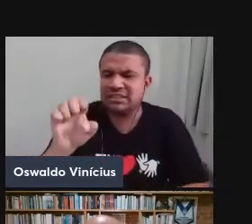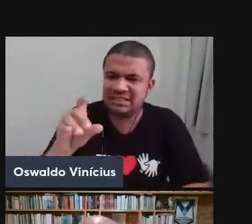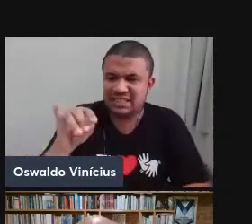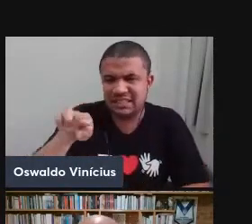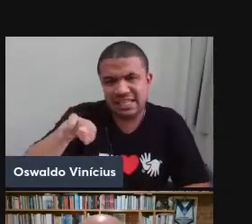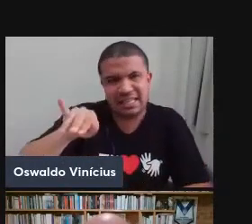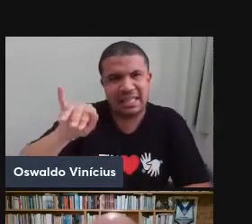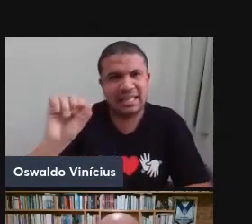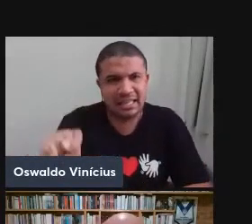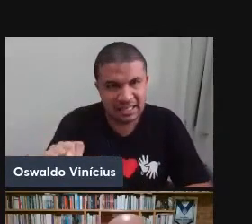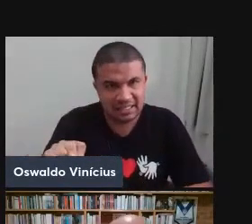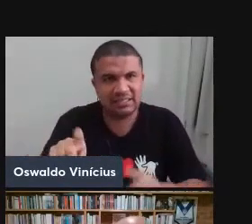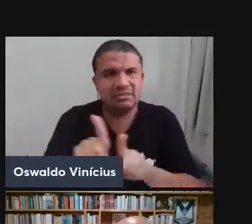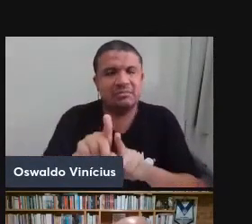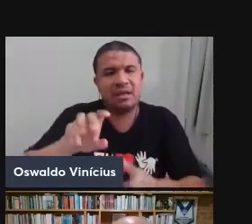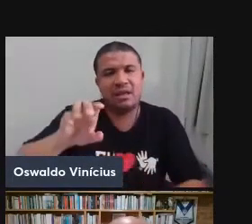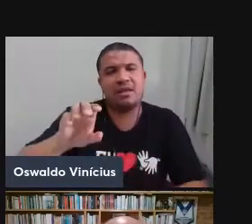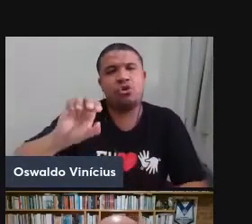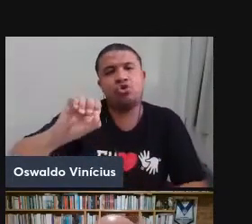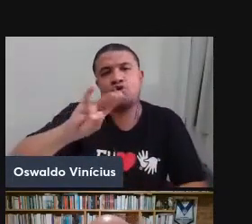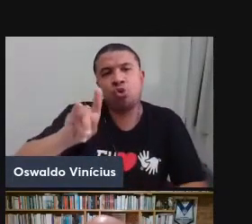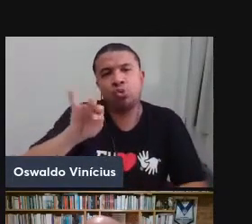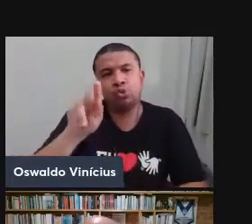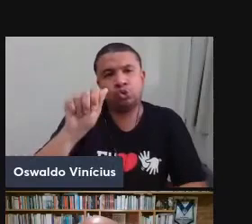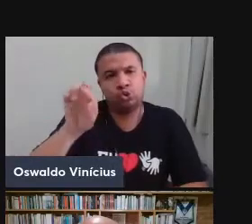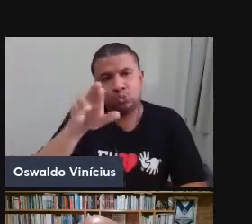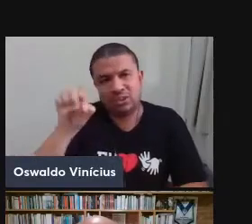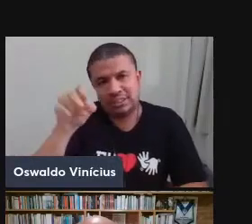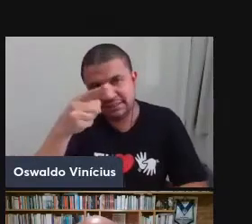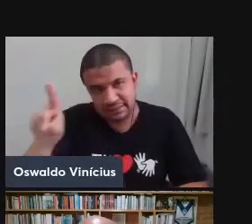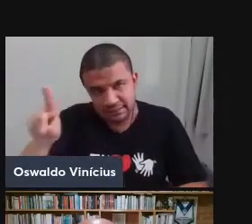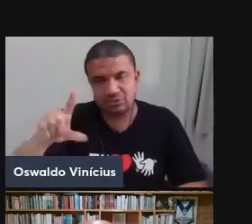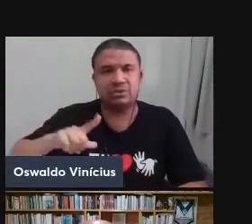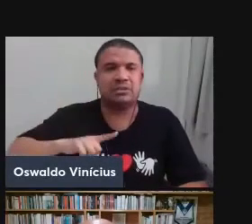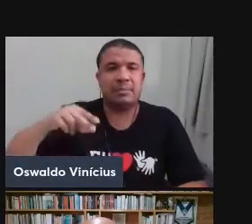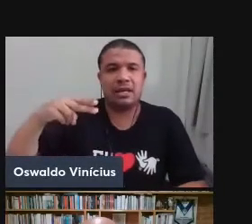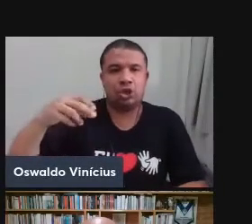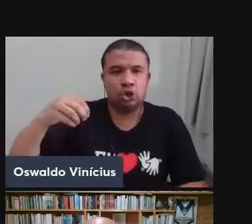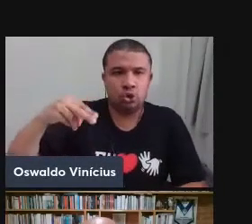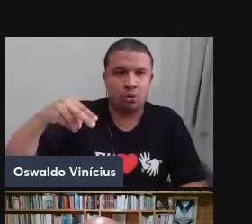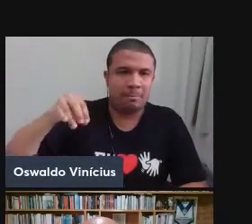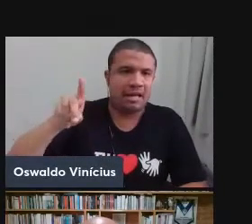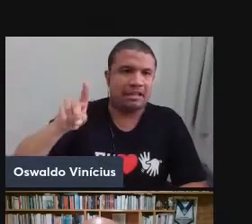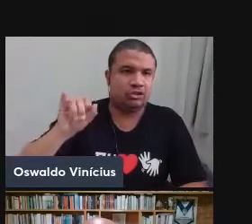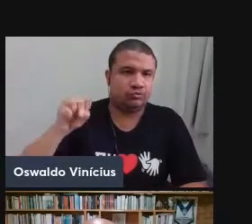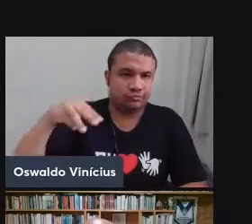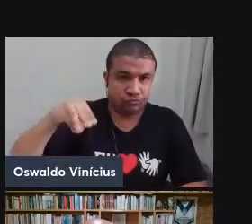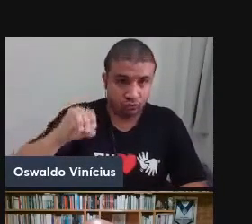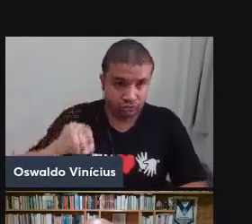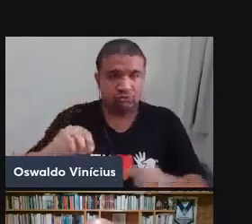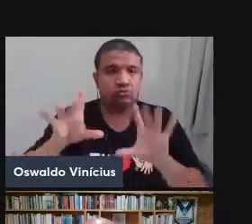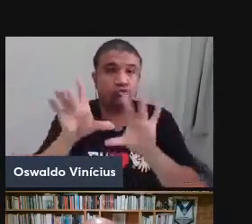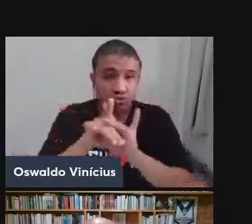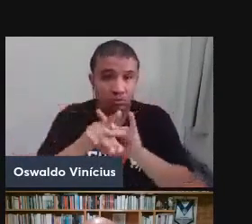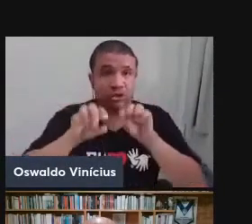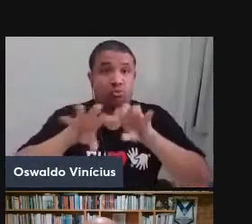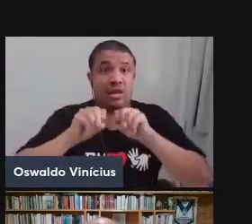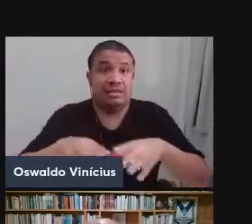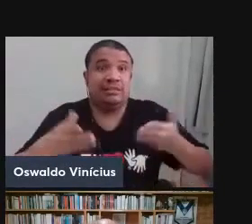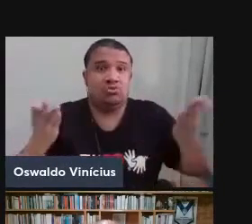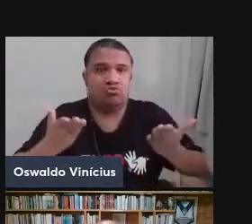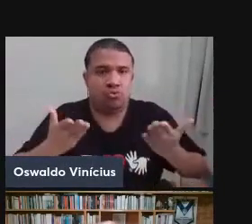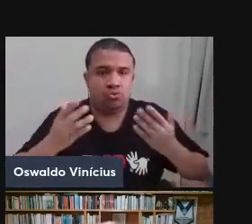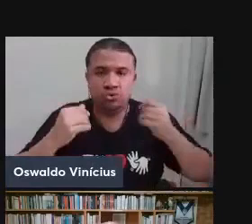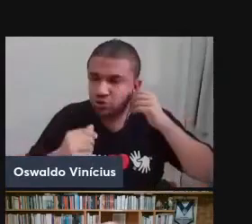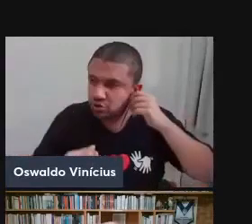nomadismo e conjuração do Estado, e implicações disso para uma educação contemporânea. Então, vamos lá.